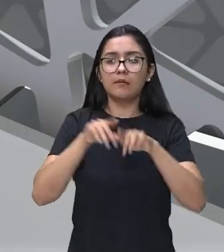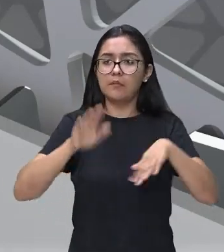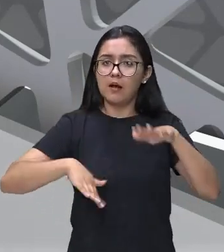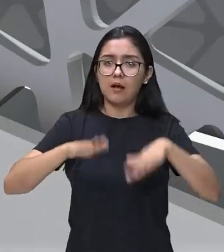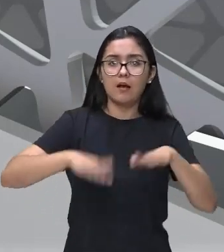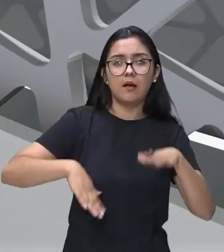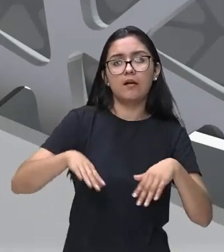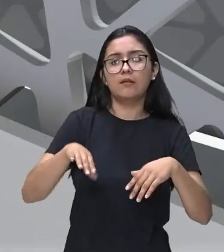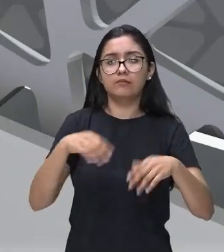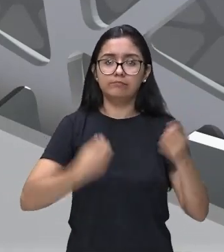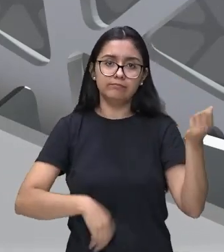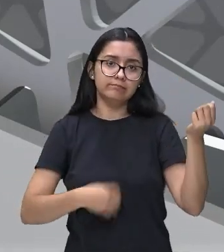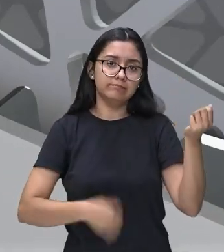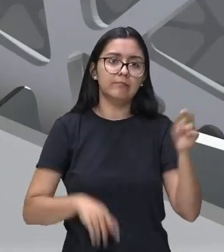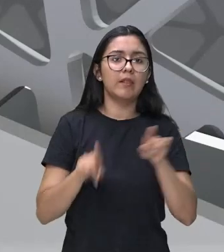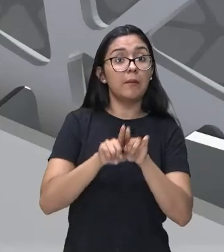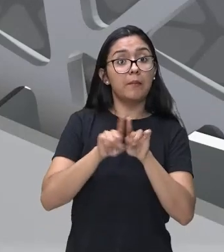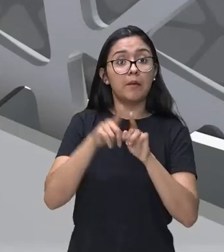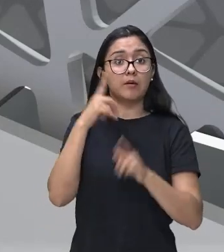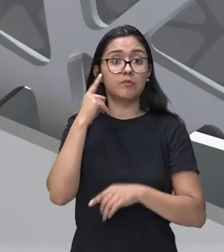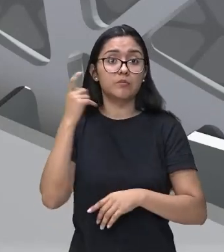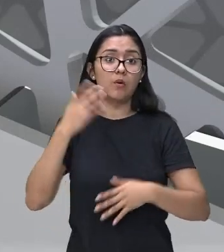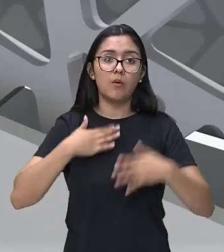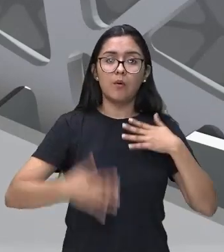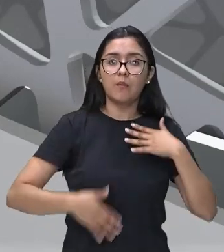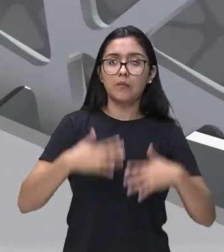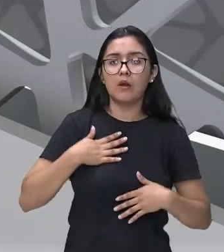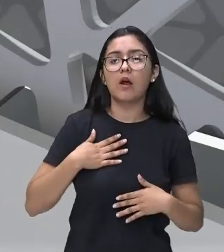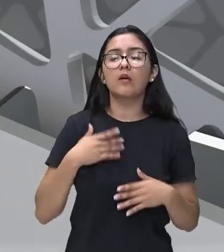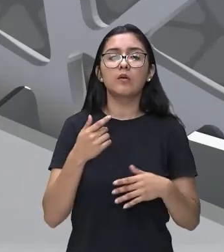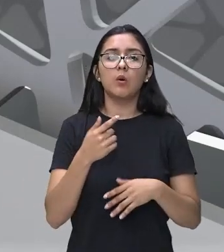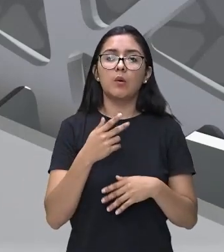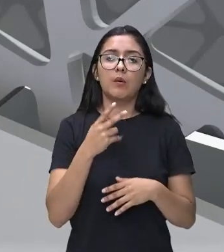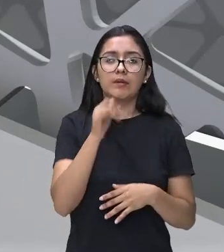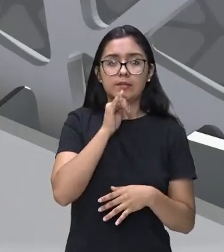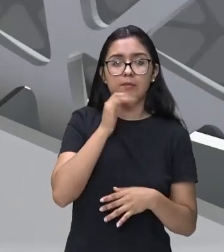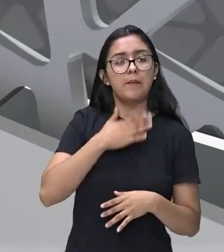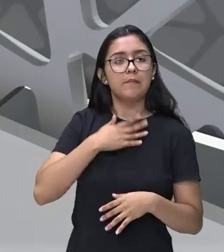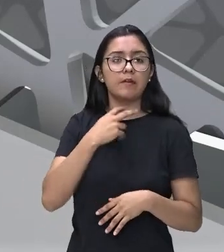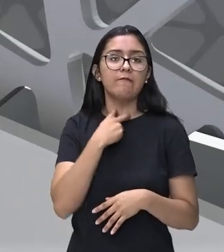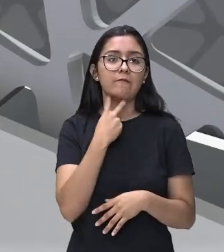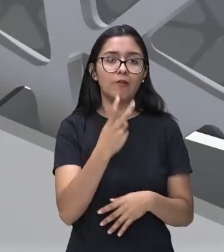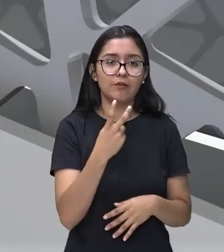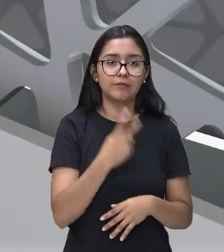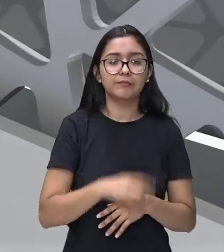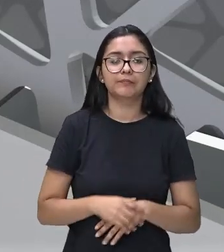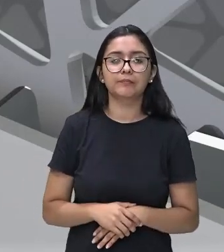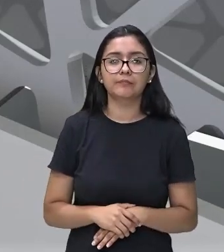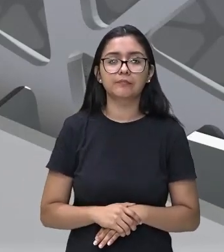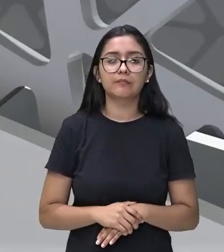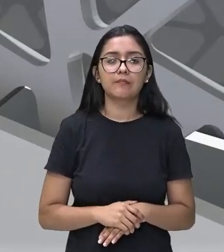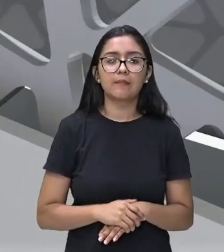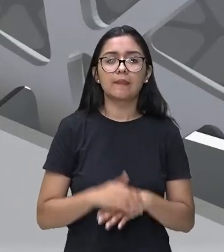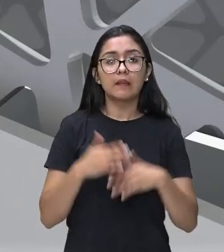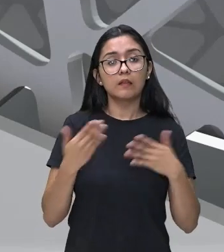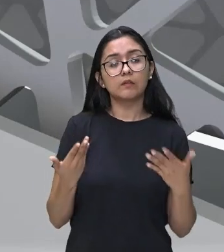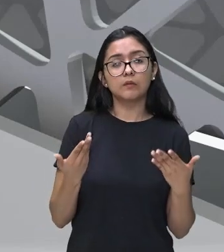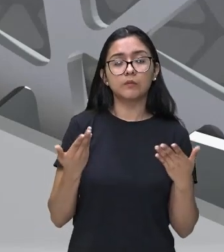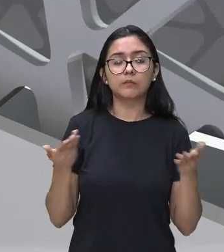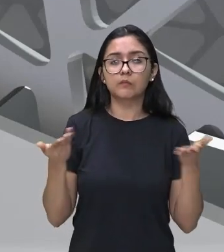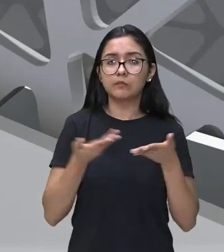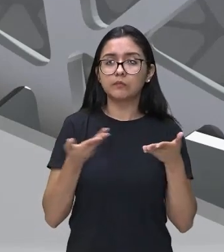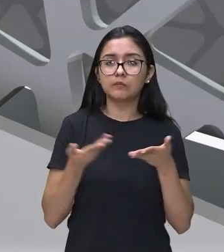e também os sons corporais, ou seja, da minha própria voz em vocês estão ouvindo. E a gente vai definir o que é que vem